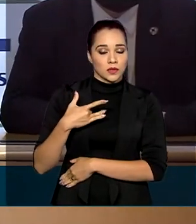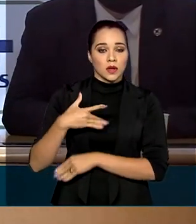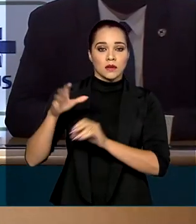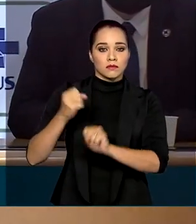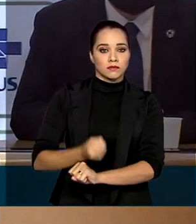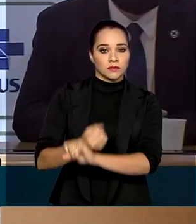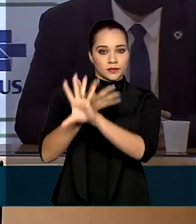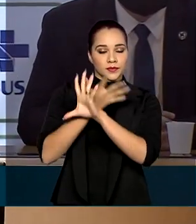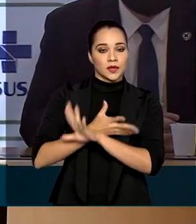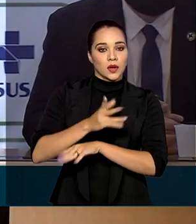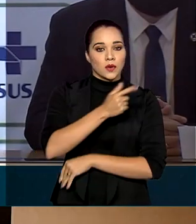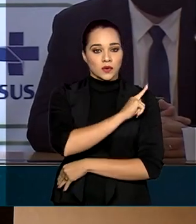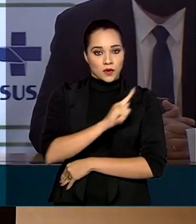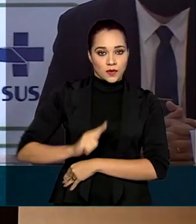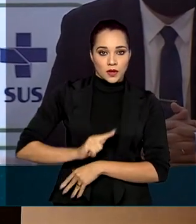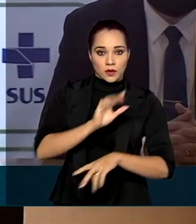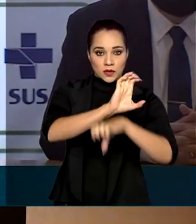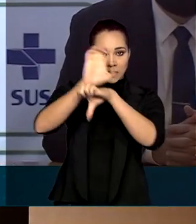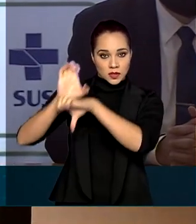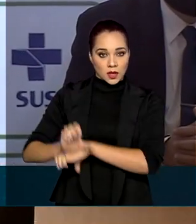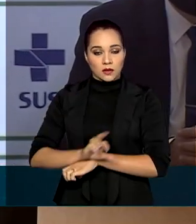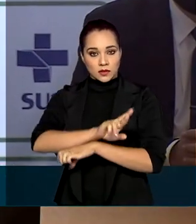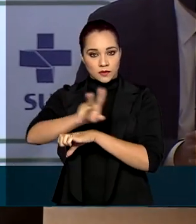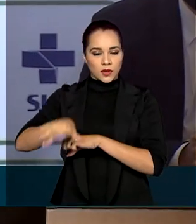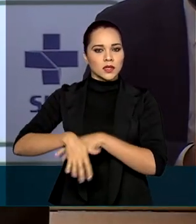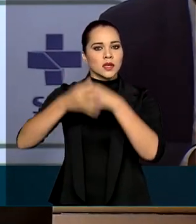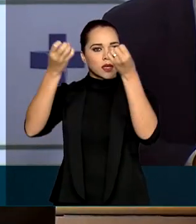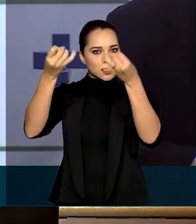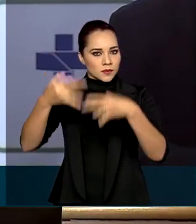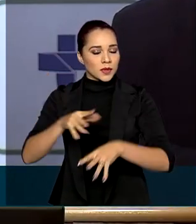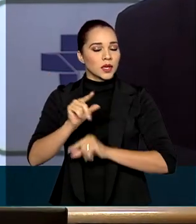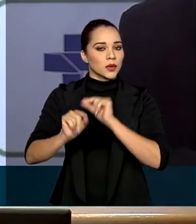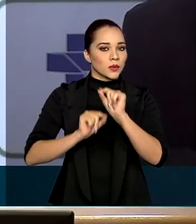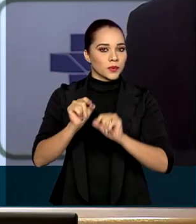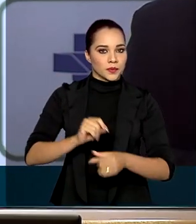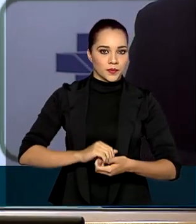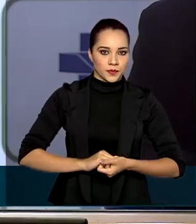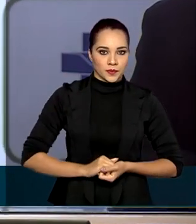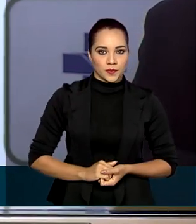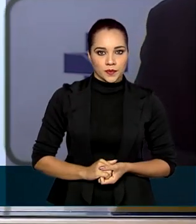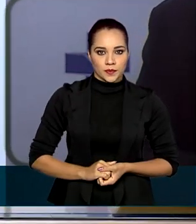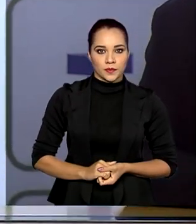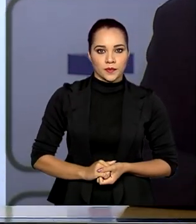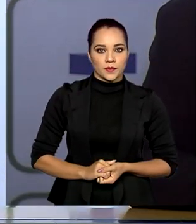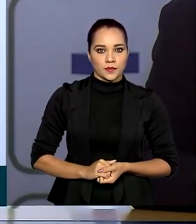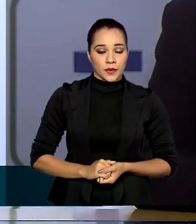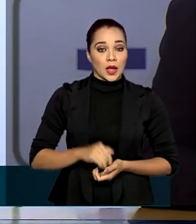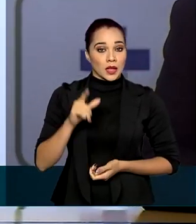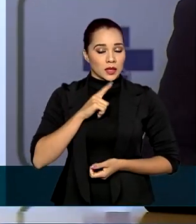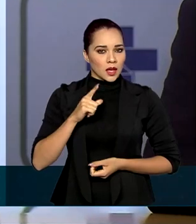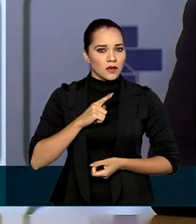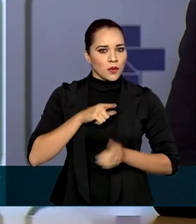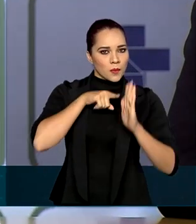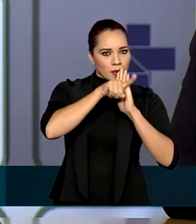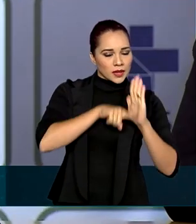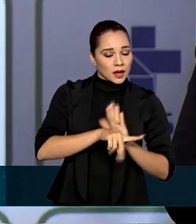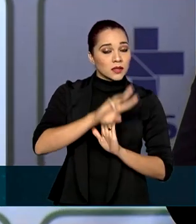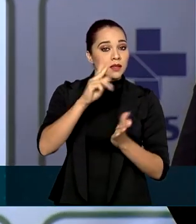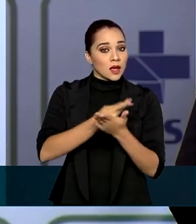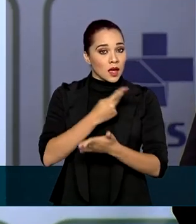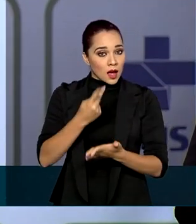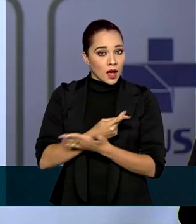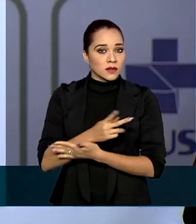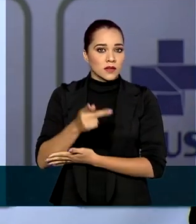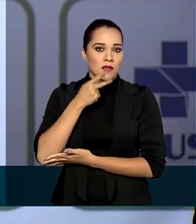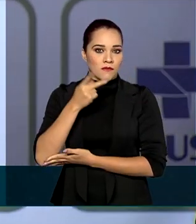de videoconferência com os governadores de Estado, esclarece-se o seguinte. Houve uma interpretação equivocada